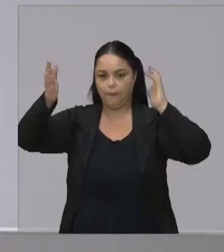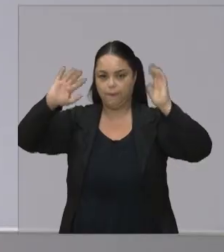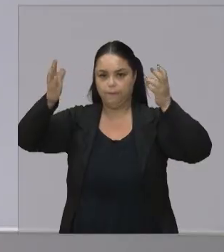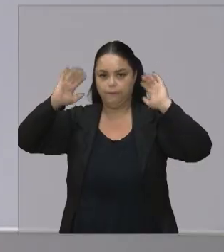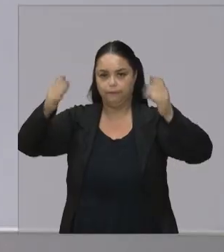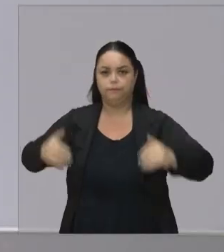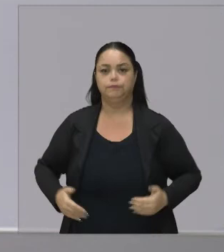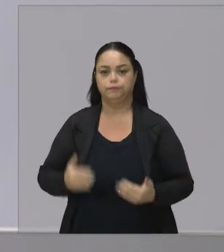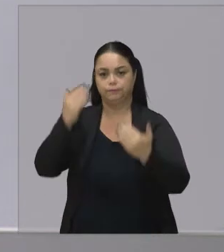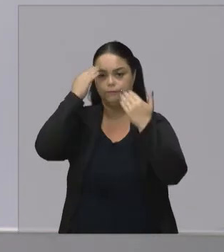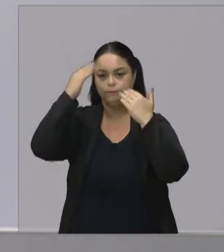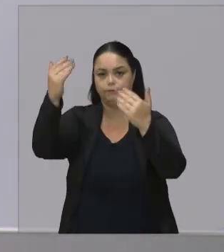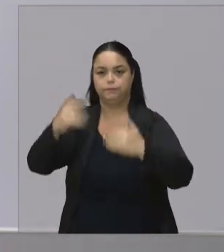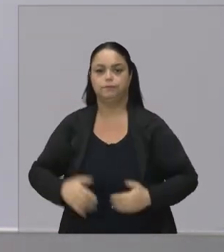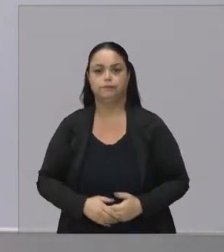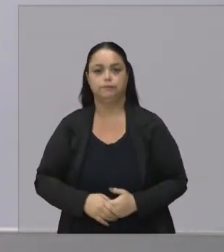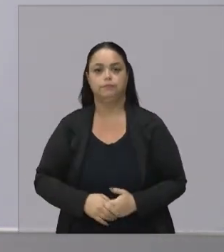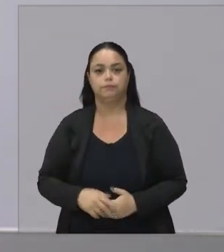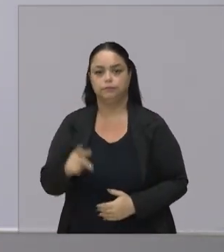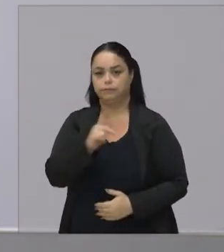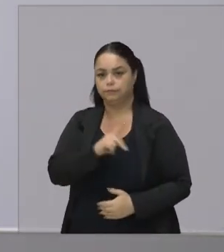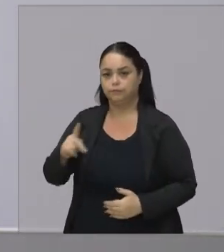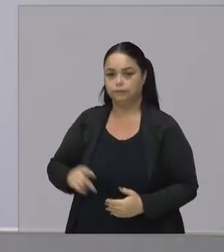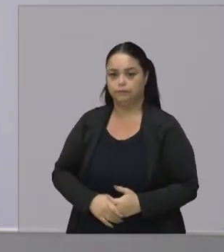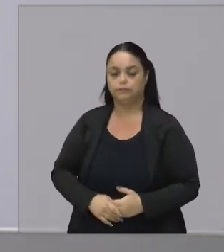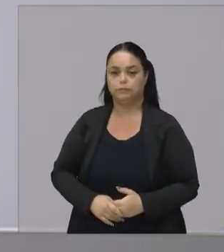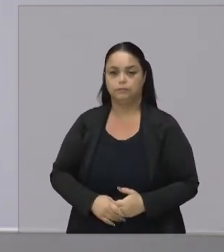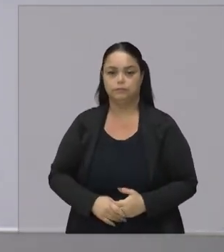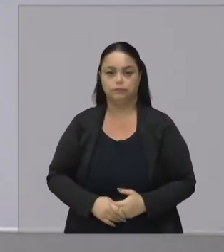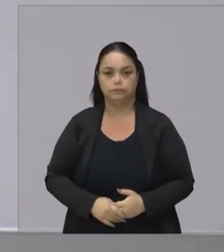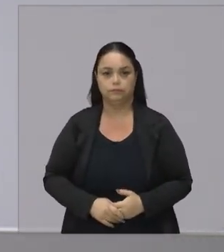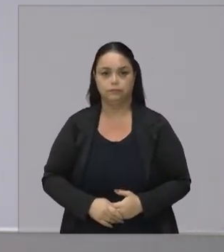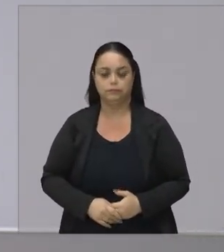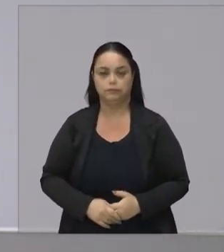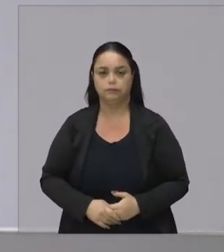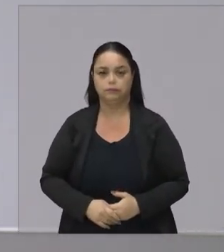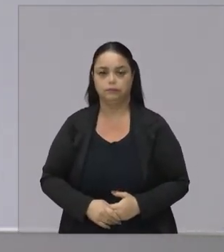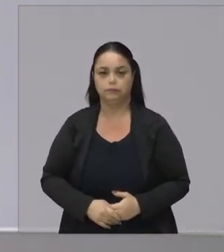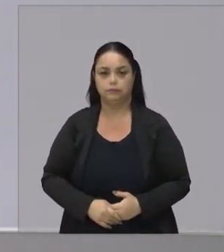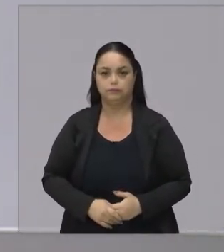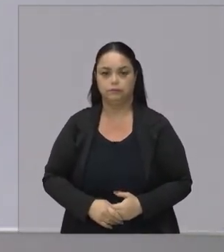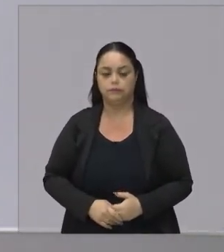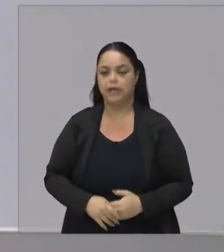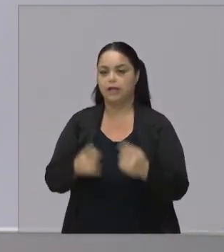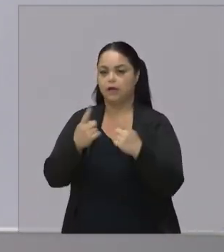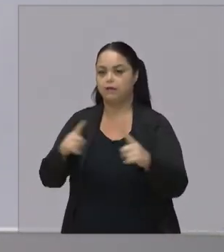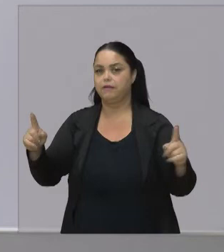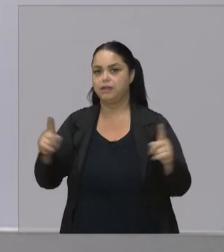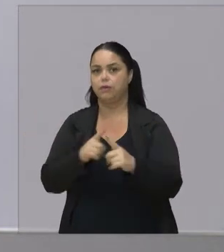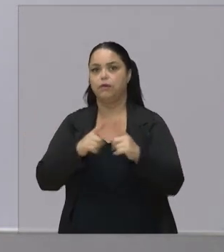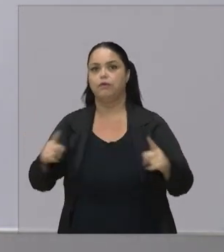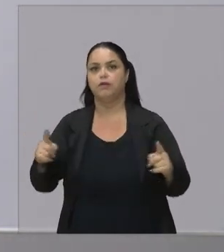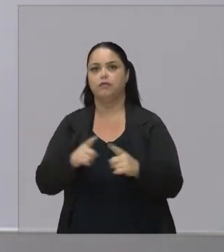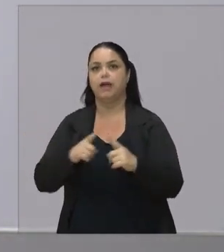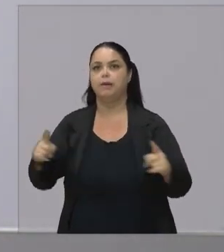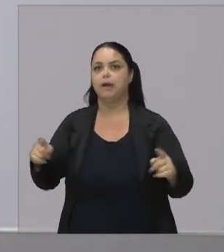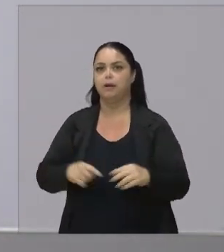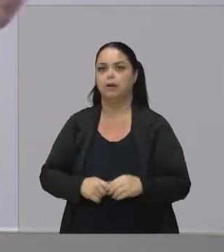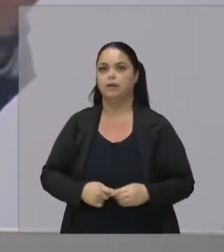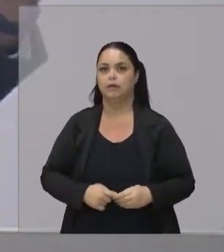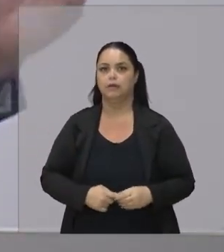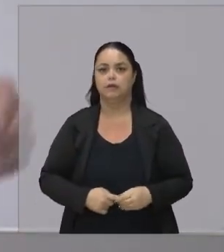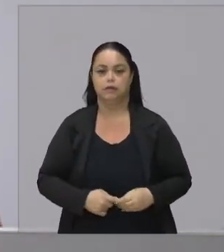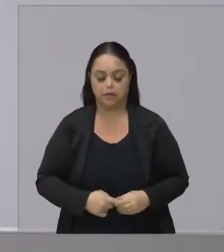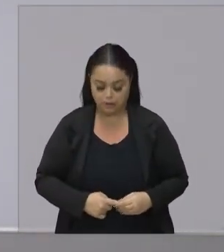Obrigado Professor Marco Rivato Vamos escutar Agora A nossa banda Com duas músicas Antes da gente